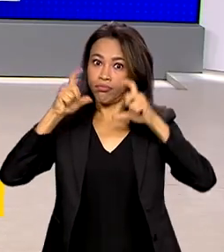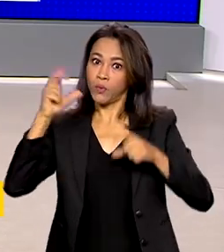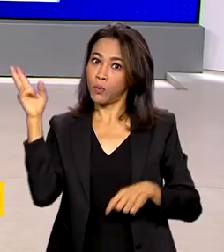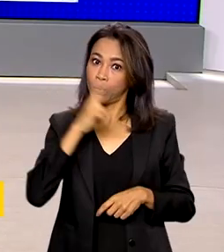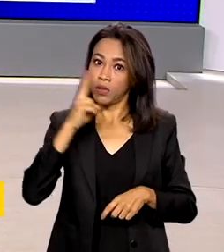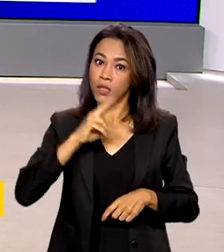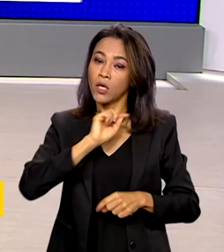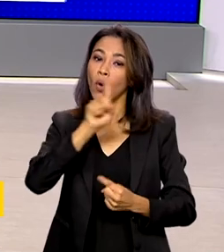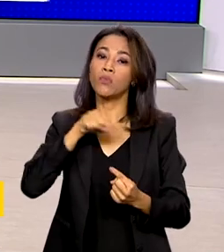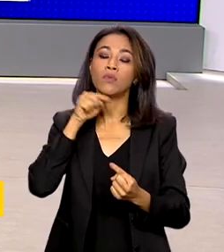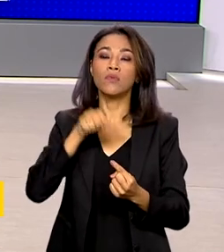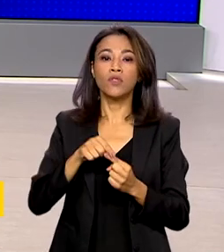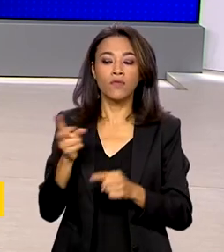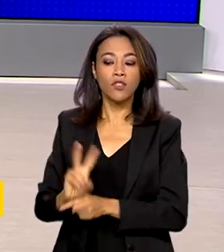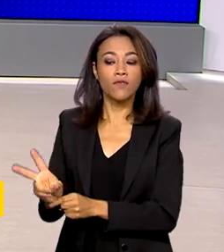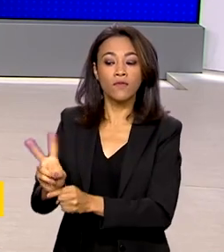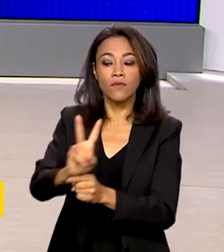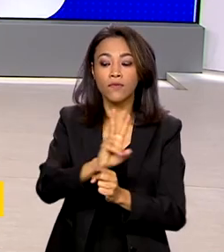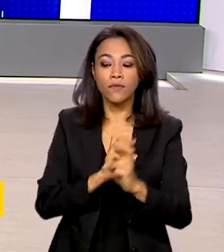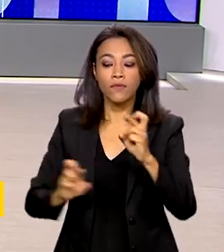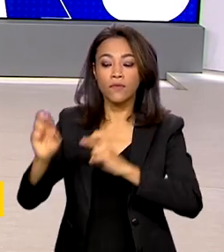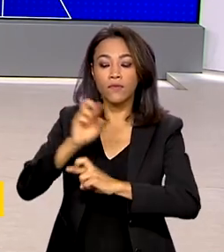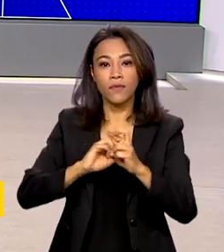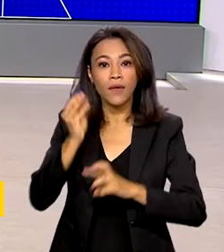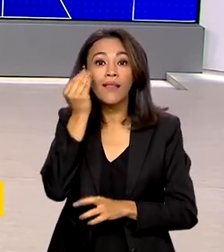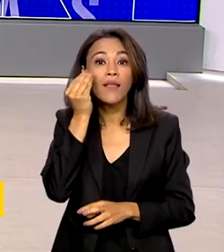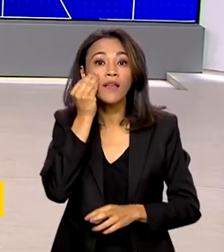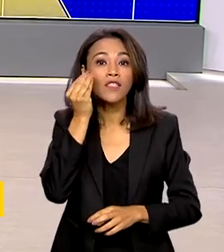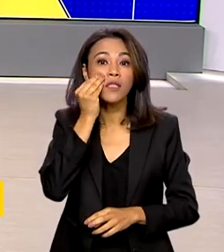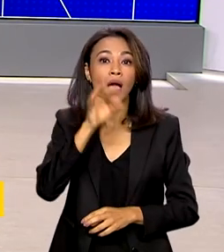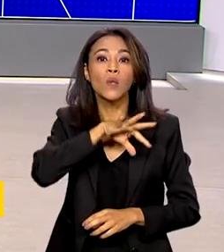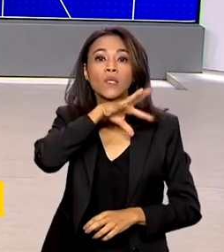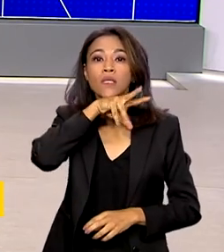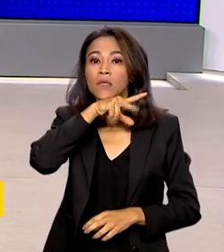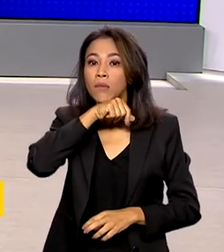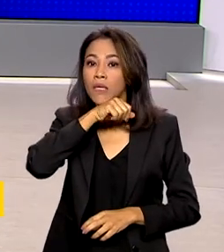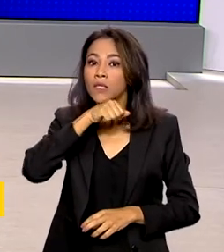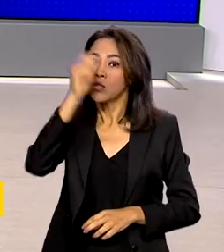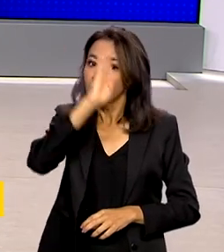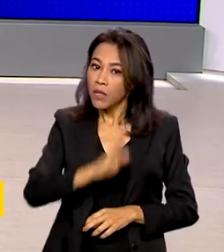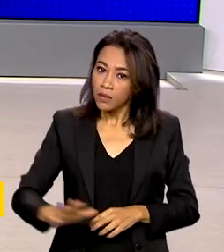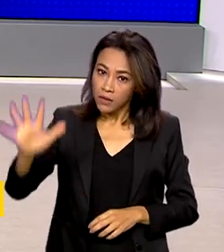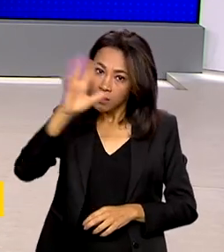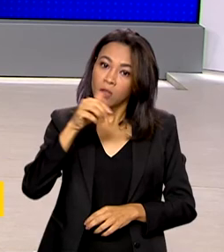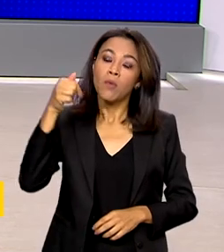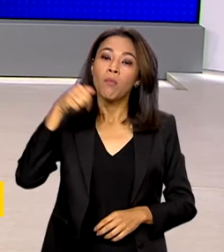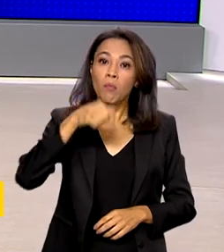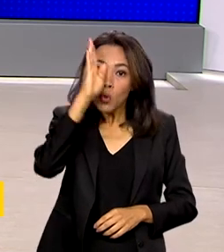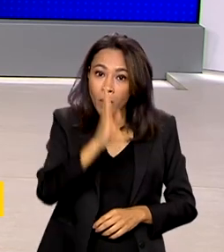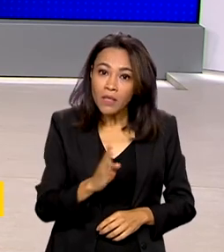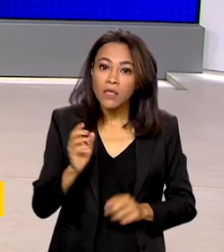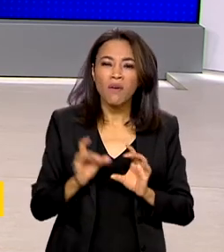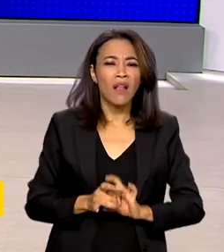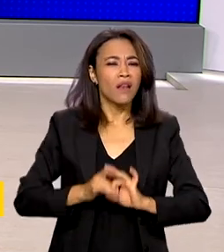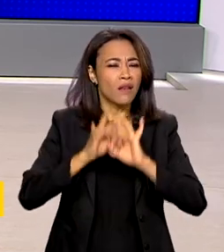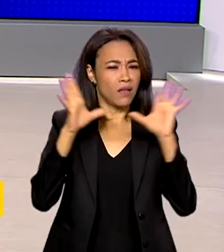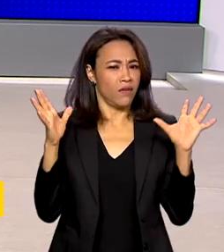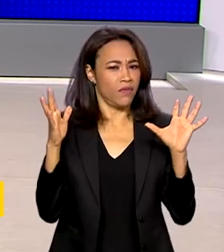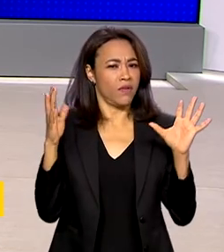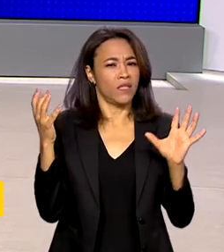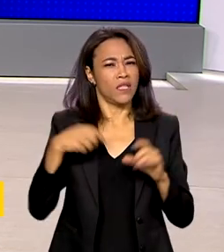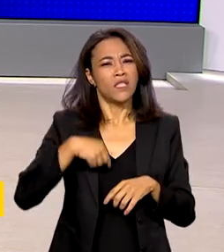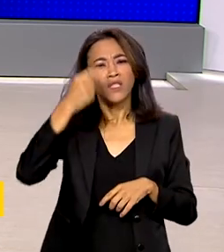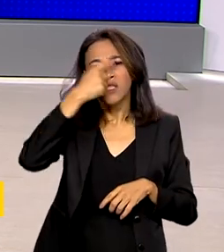vigilância e a testagem de animais em todo o país, mas não altera a classificação do Brasil como livre de influência aviária de